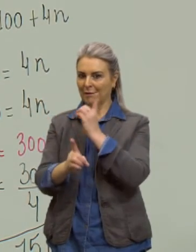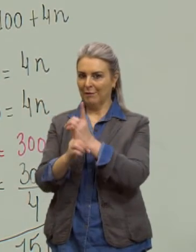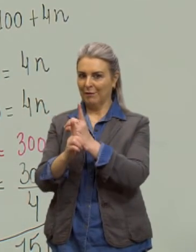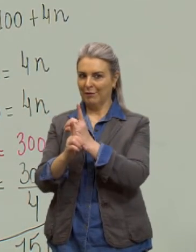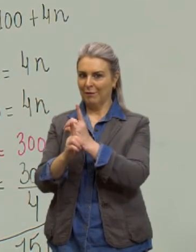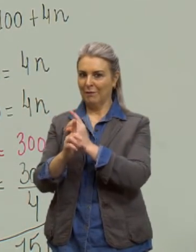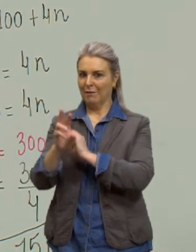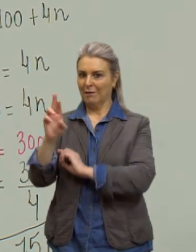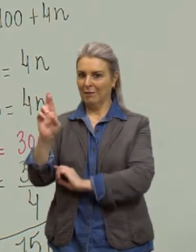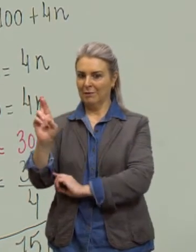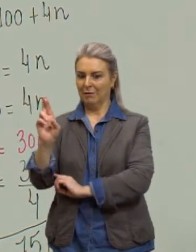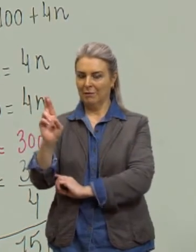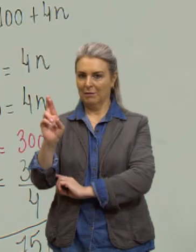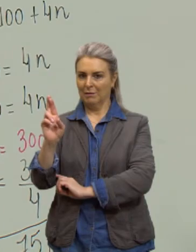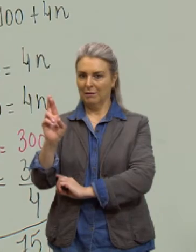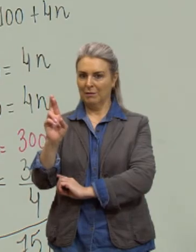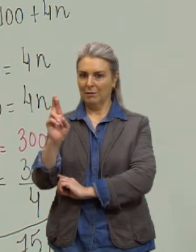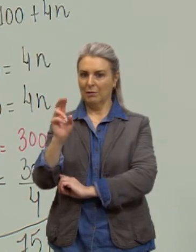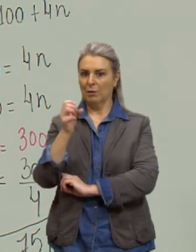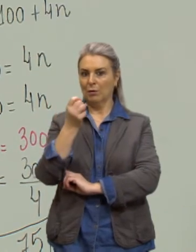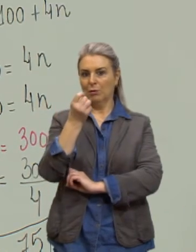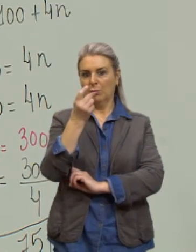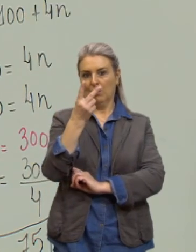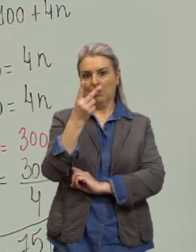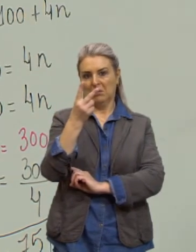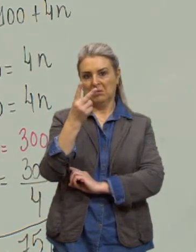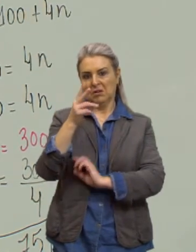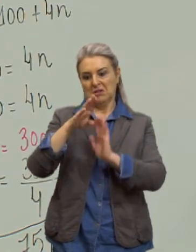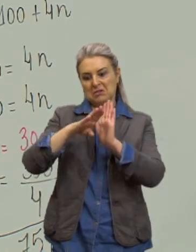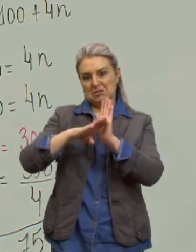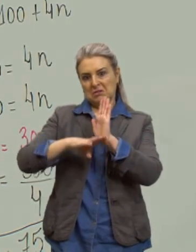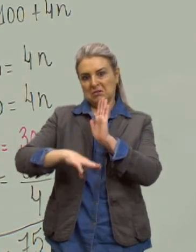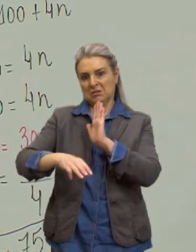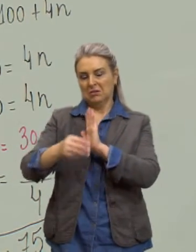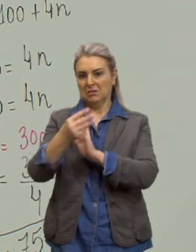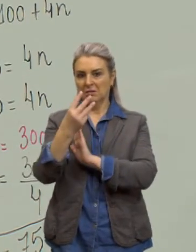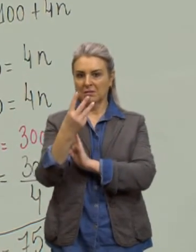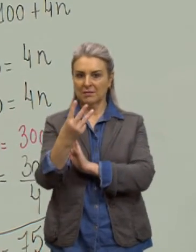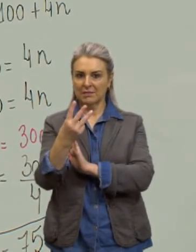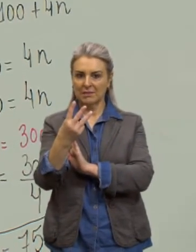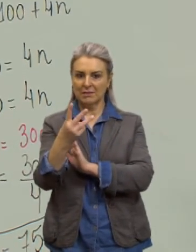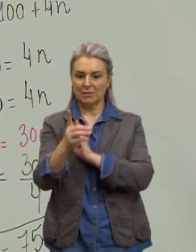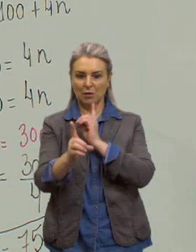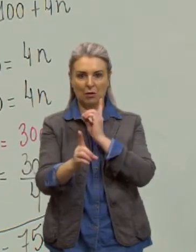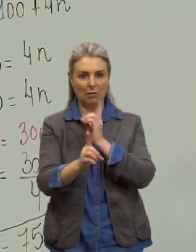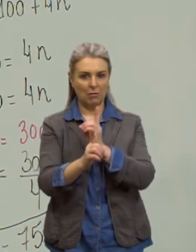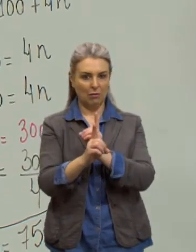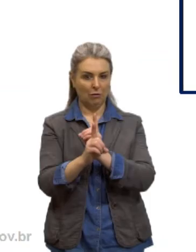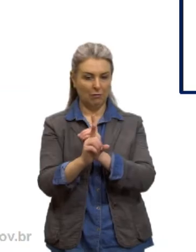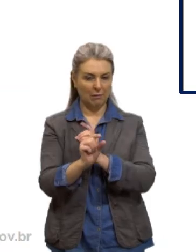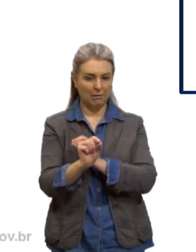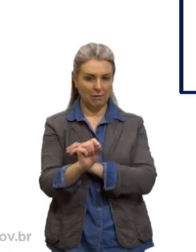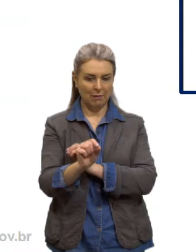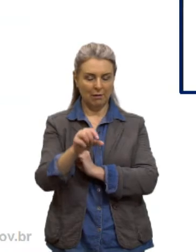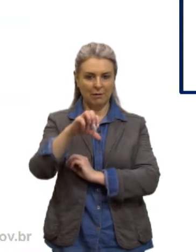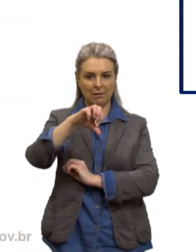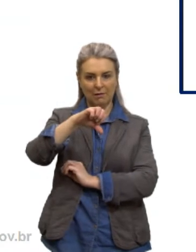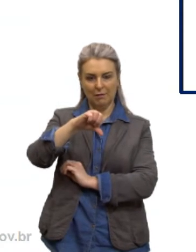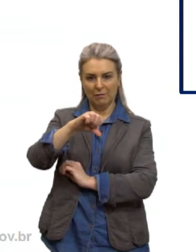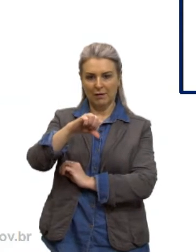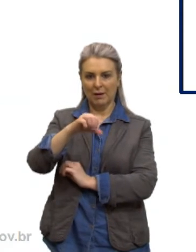doze tiro três nove encontrei a razão certo? então sabendo a razão